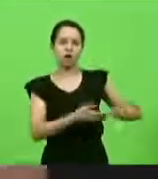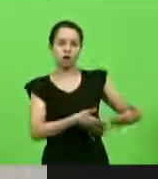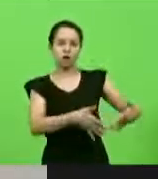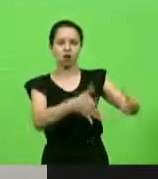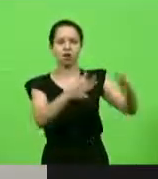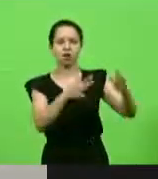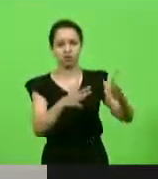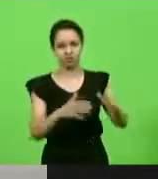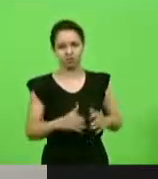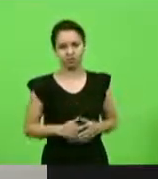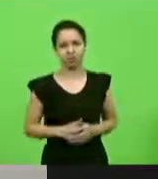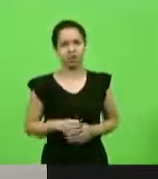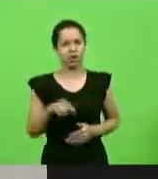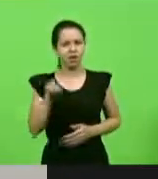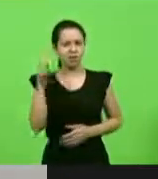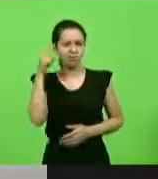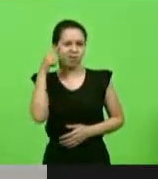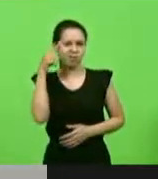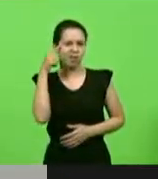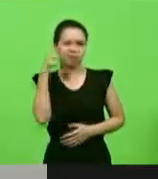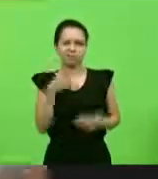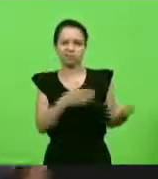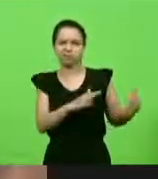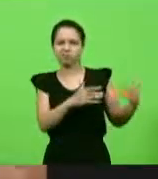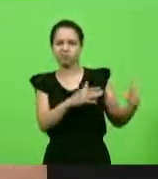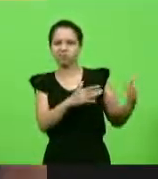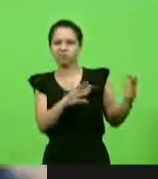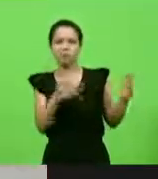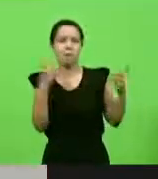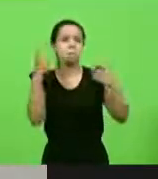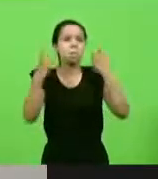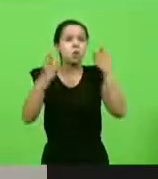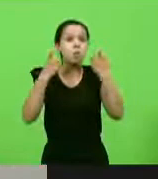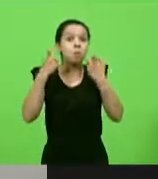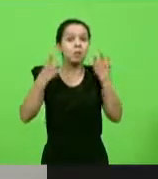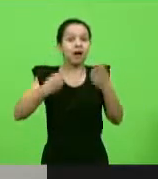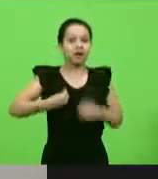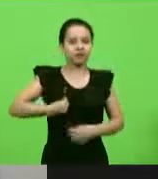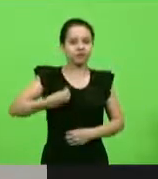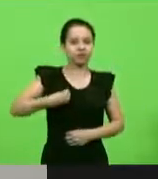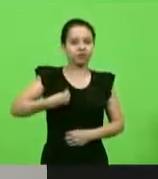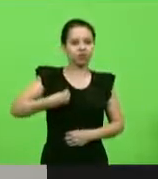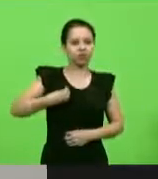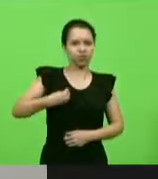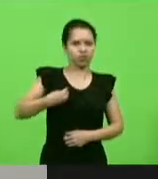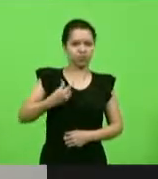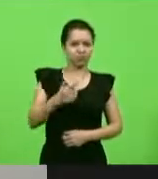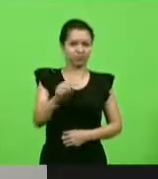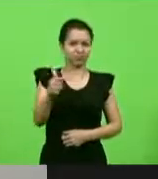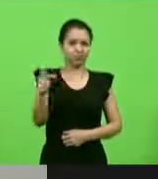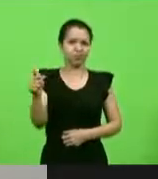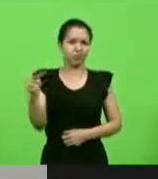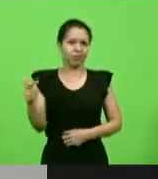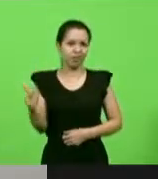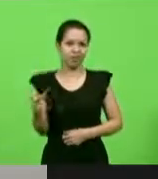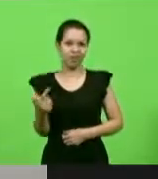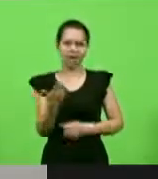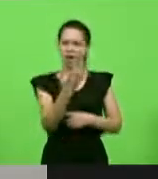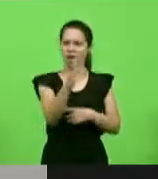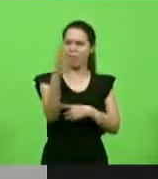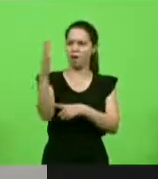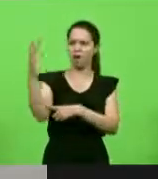É isso que eles pensam e nada mais. Não estão preocupados com a vida, muito menos com o ambiente, com o